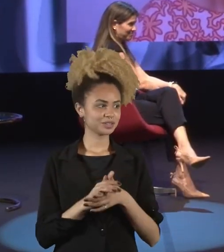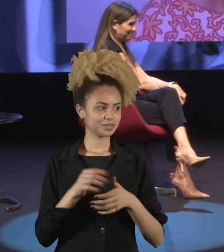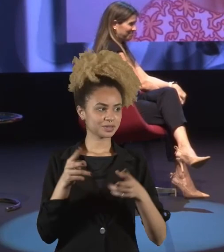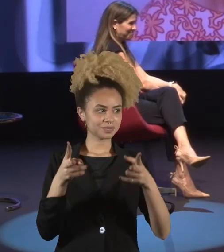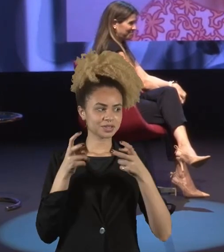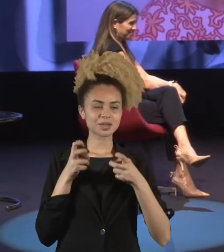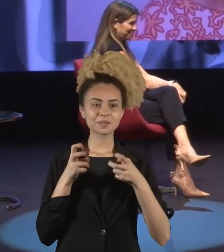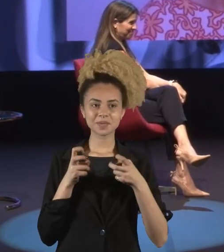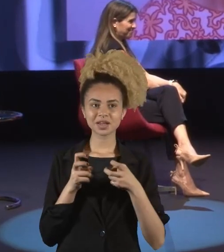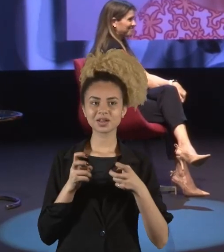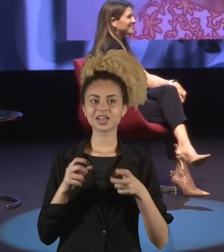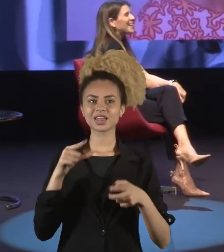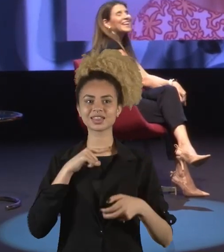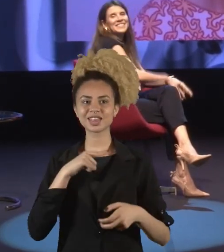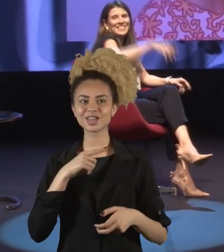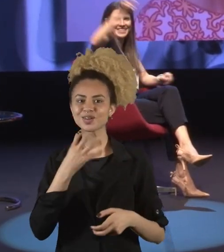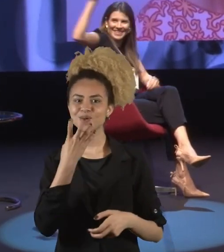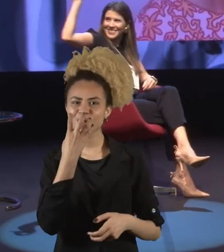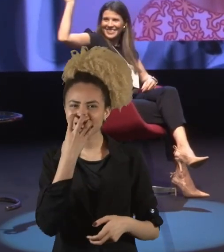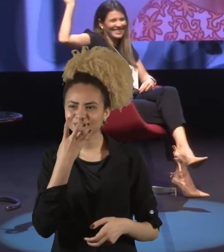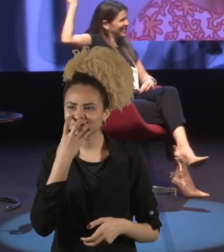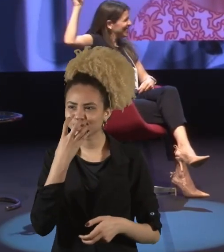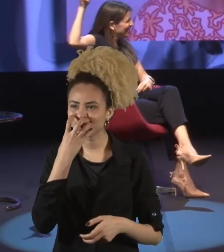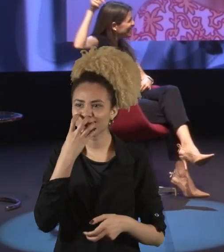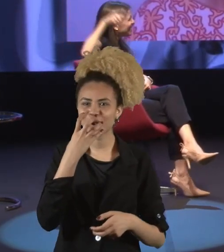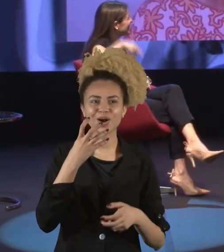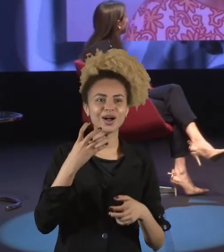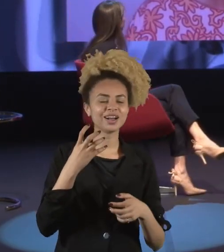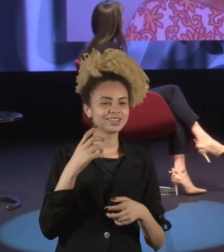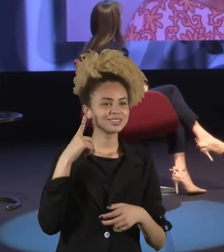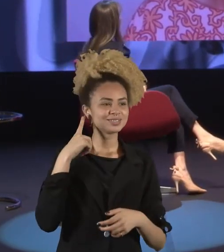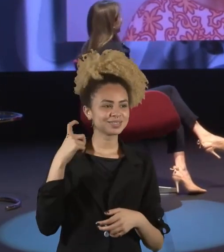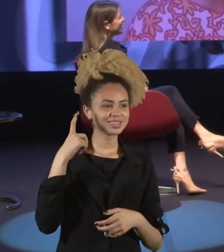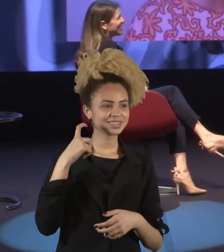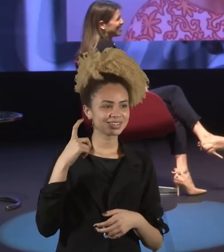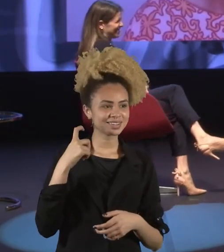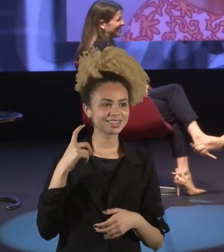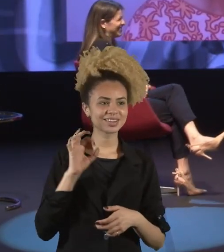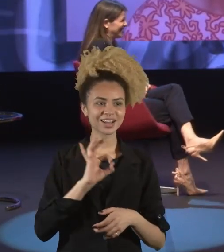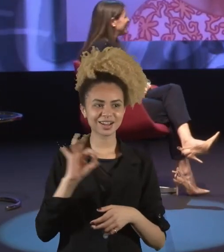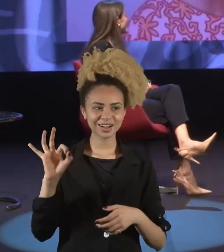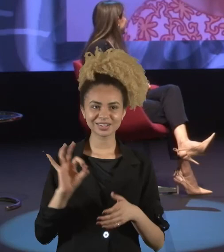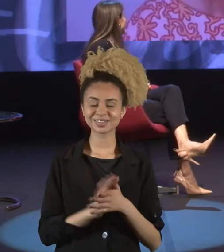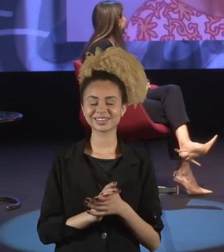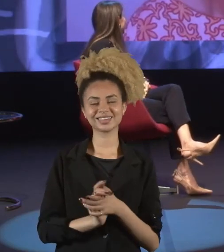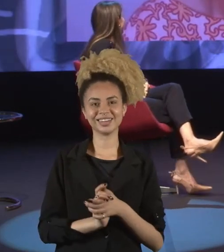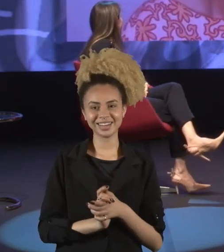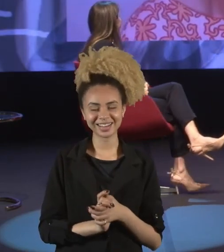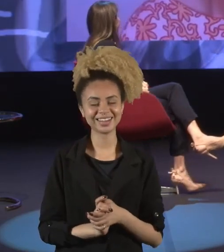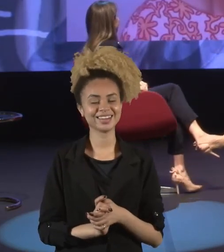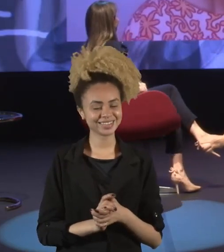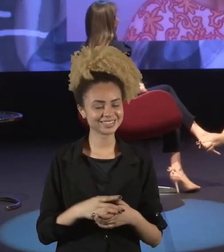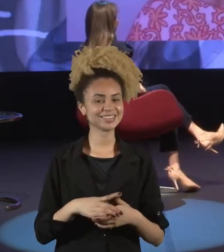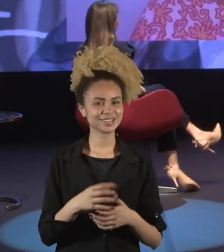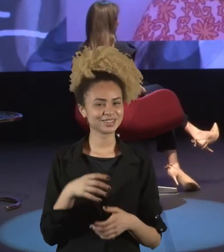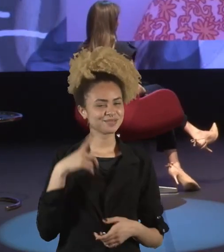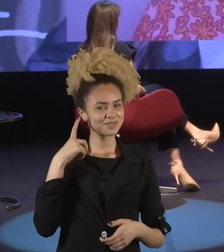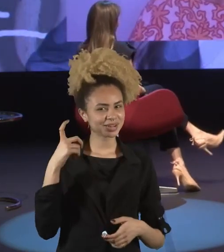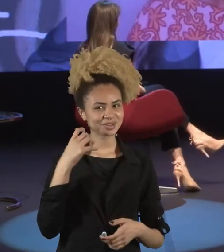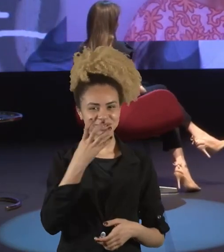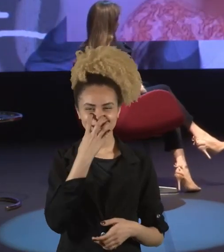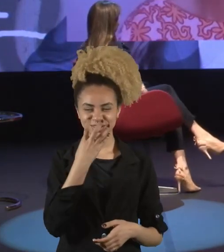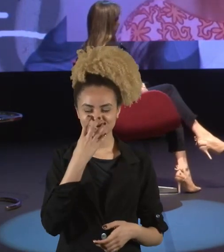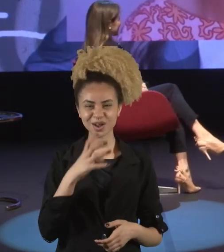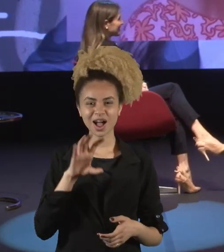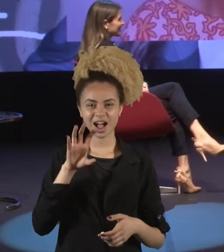um cachorro latindo com a gente. Está ótimo. Está doido para aparecer. Sheila, querida, vamos